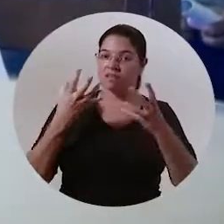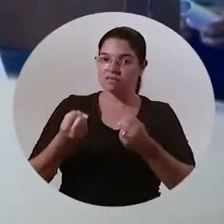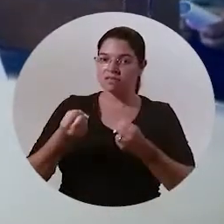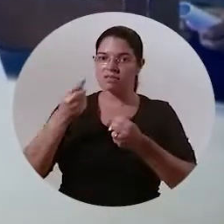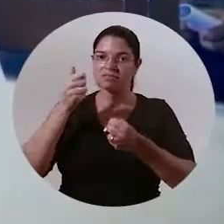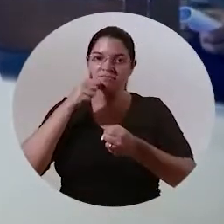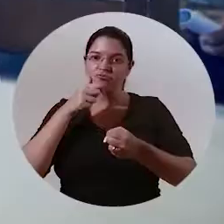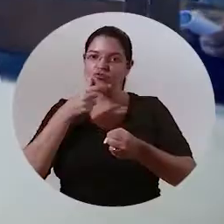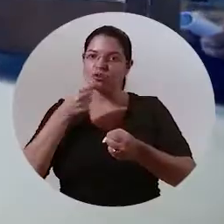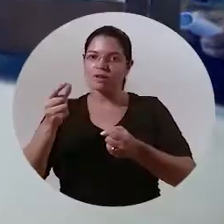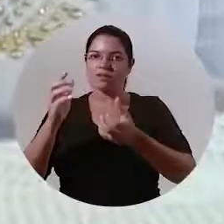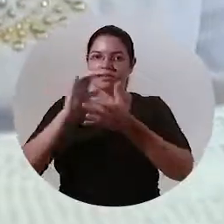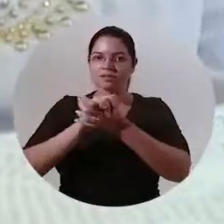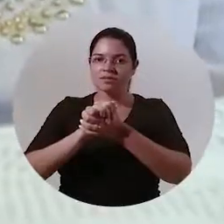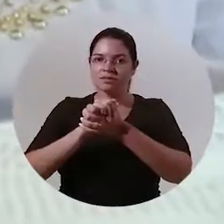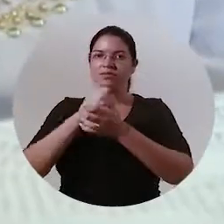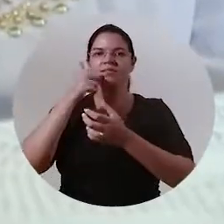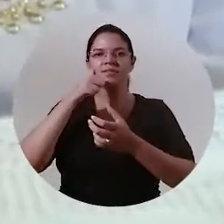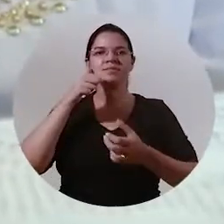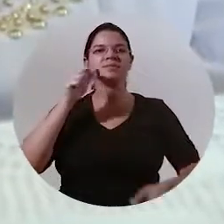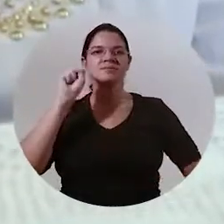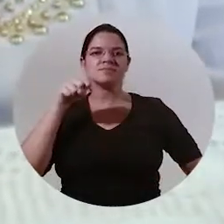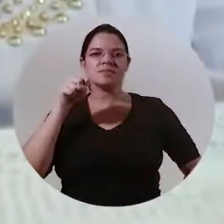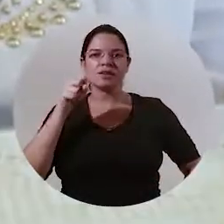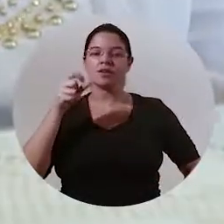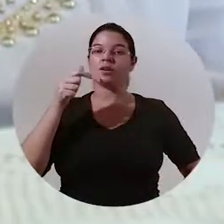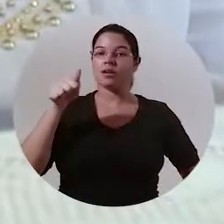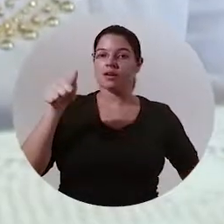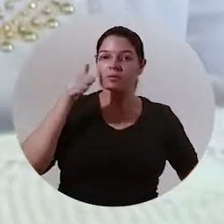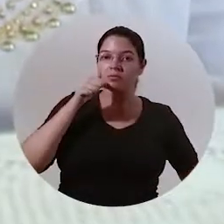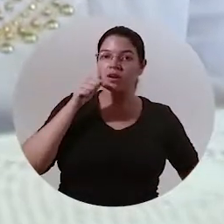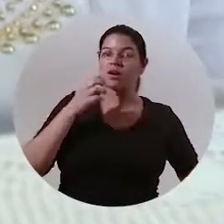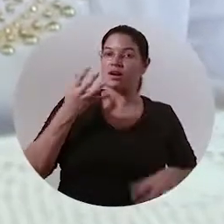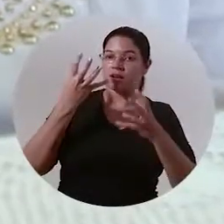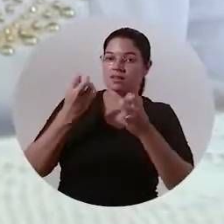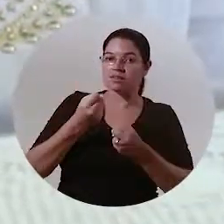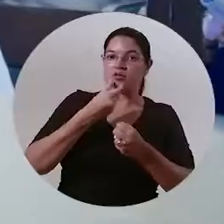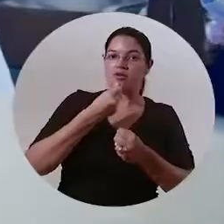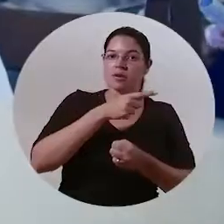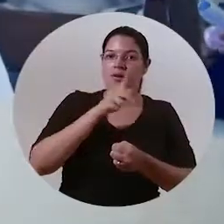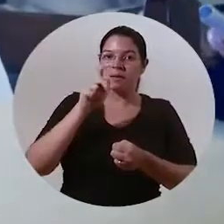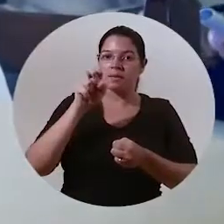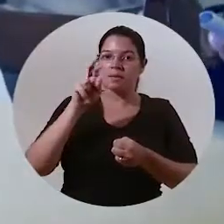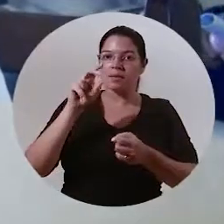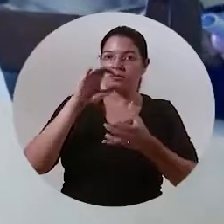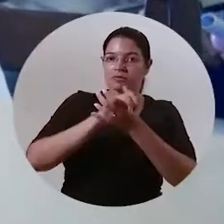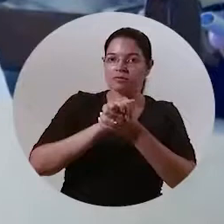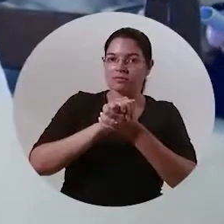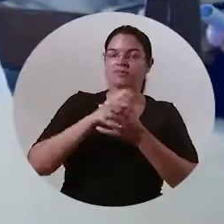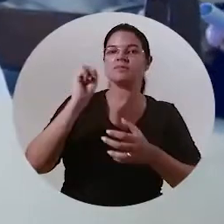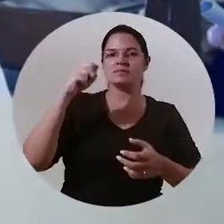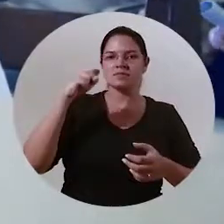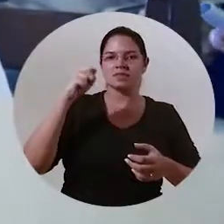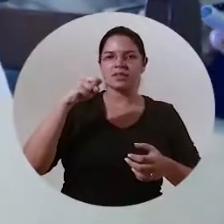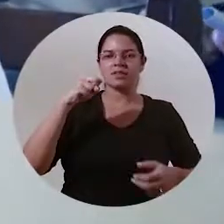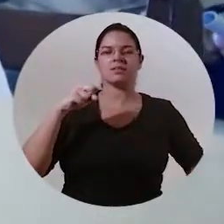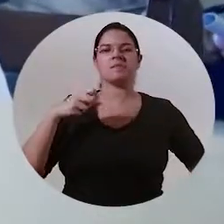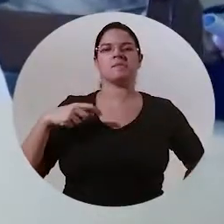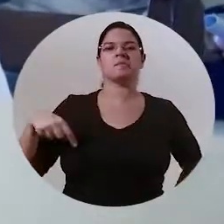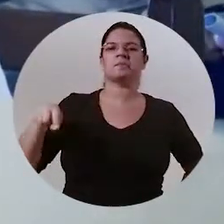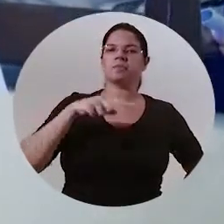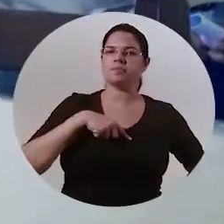sim dona Maria parecida Duarte Pompeu só aceita o senhor Pedro como seu legítima esposa na forma do artigo